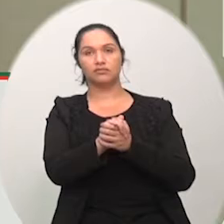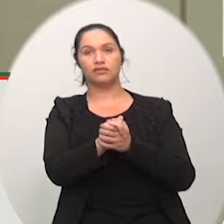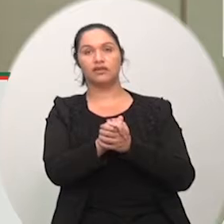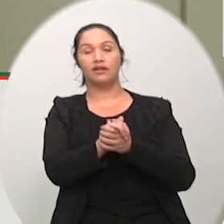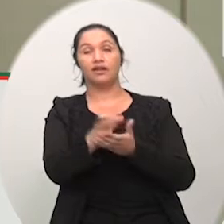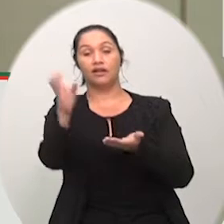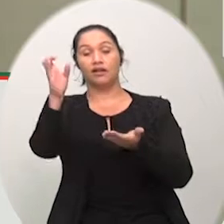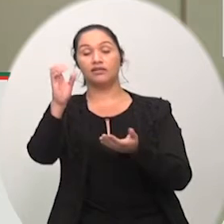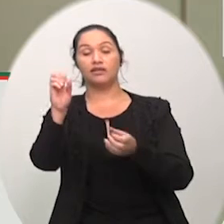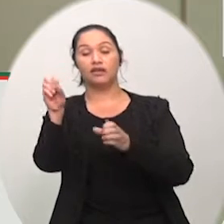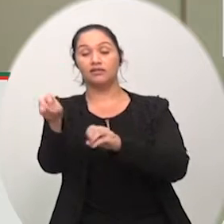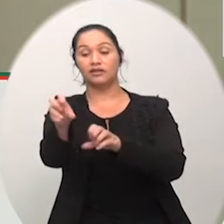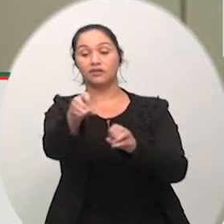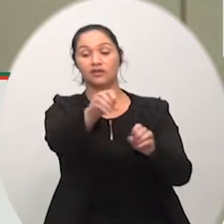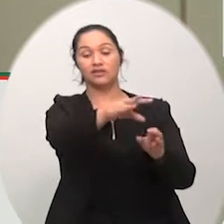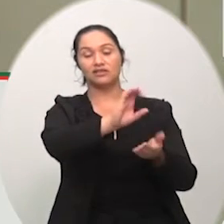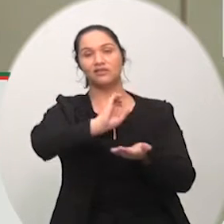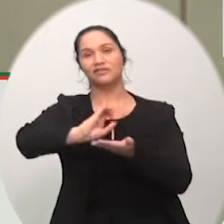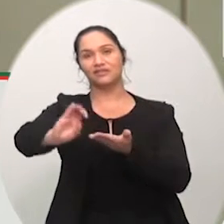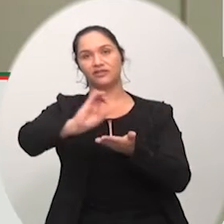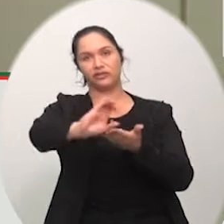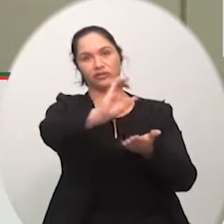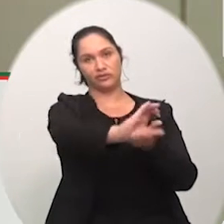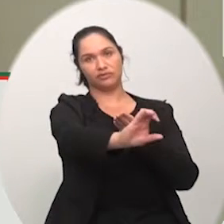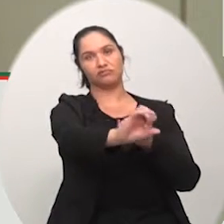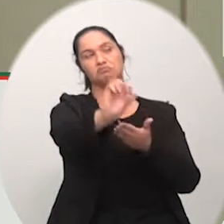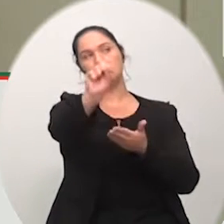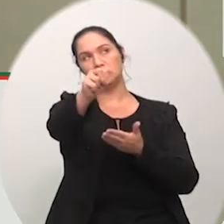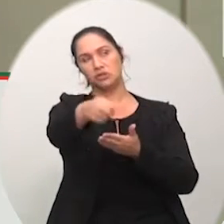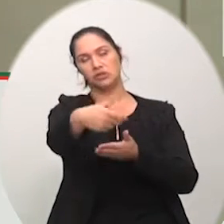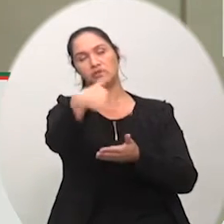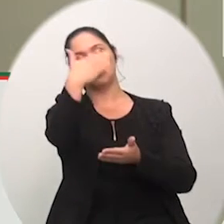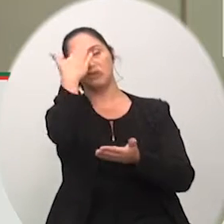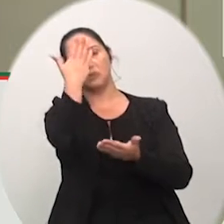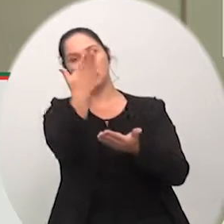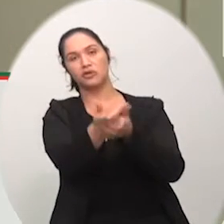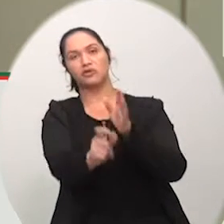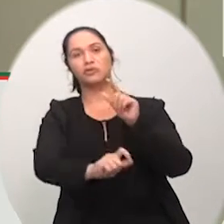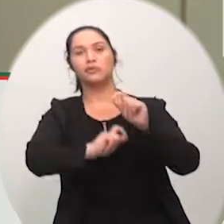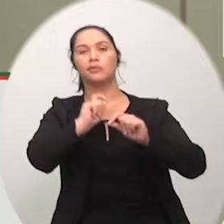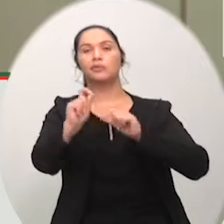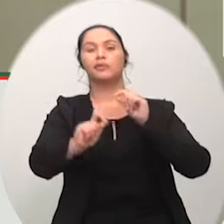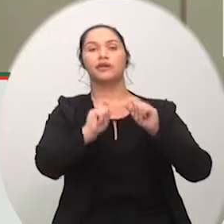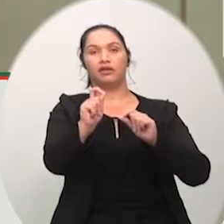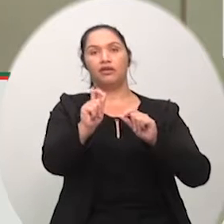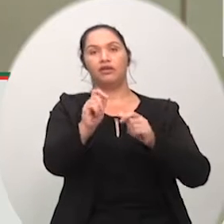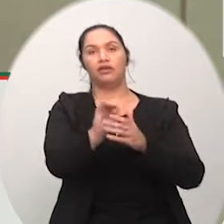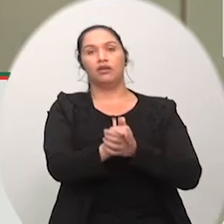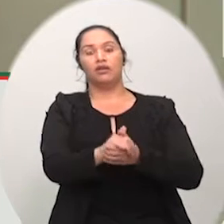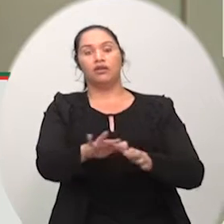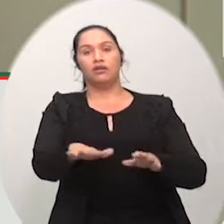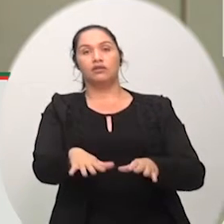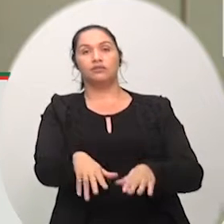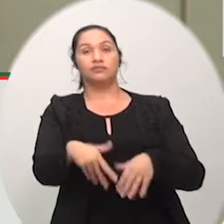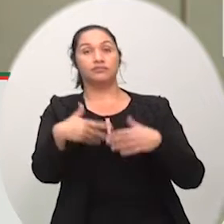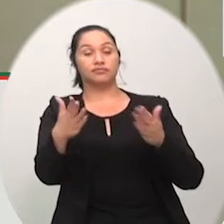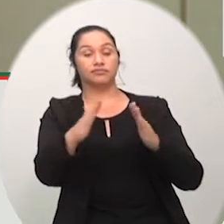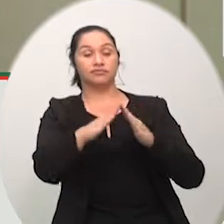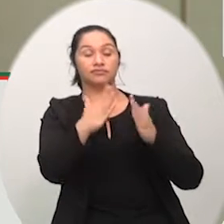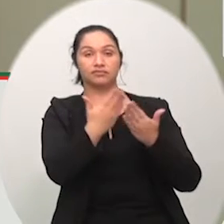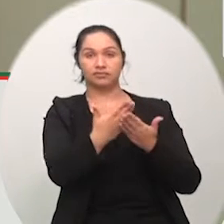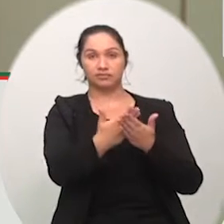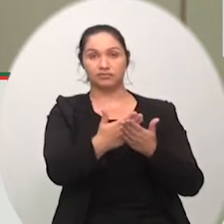educação e não tenho dúvidas que com a municipalização da escola básica Luiz Lazzarim